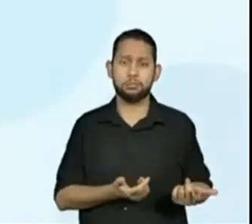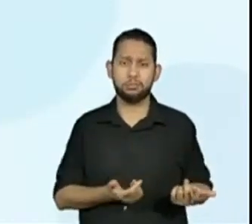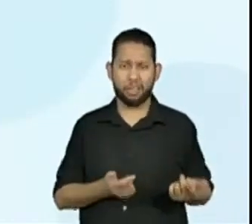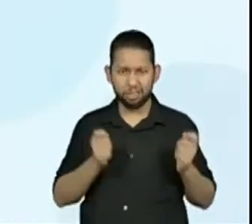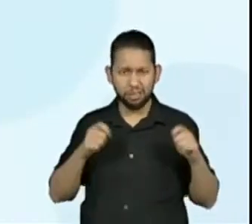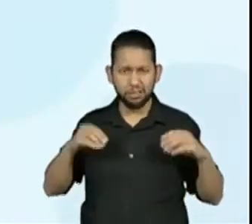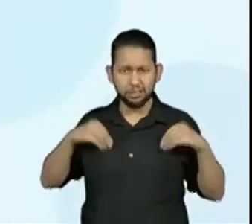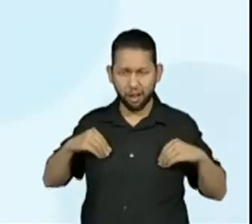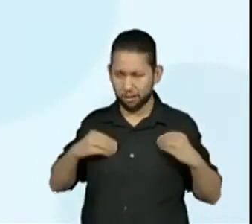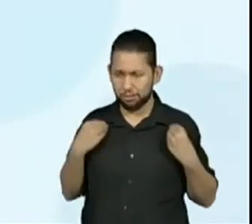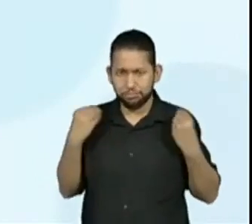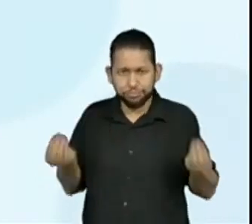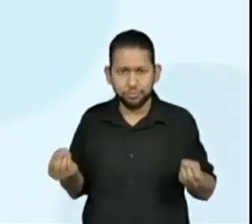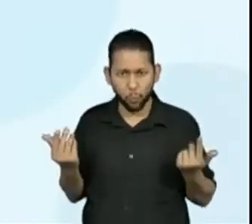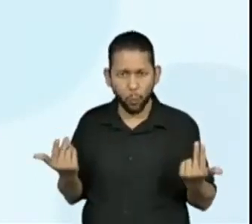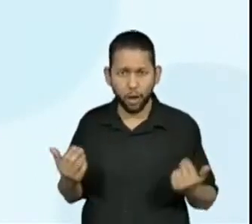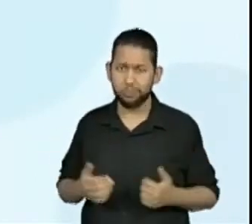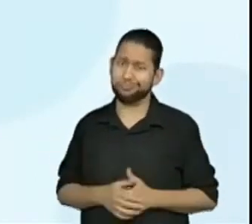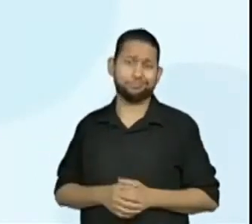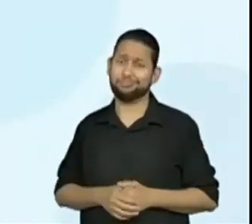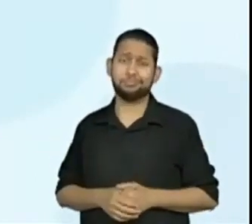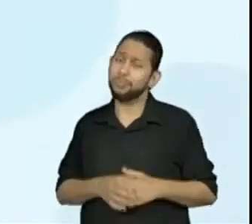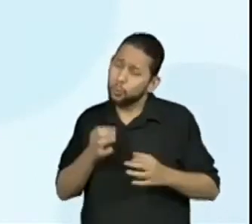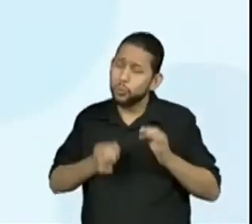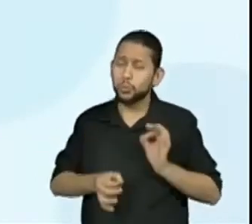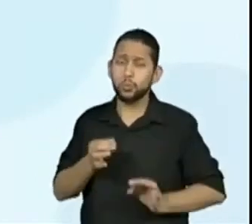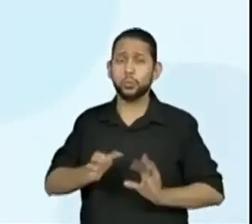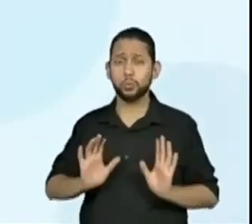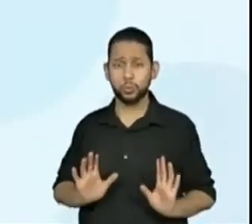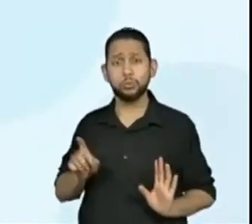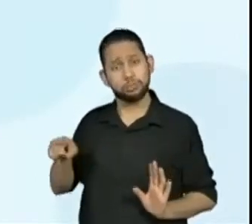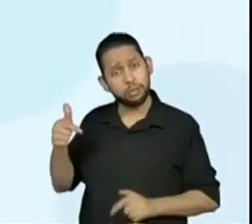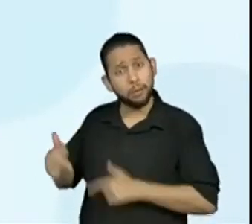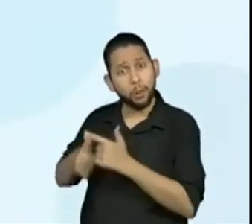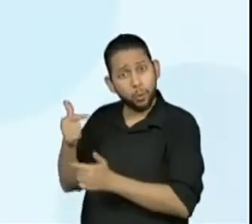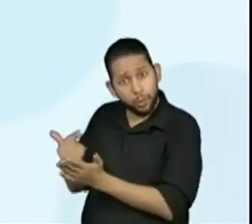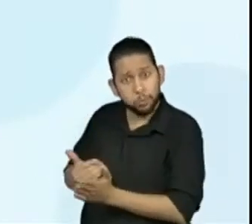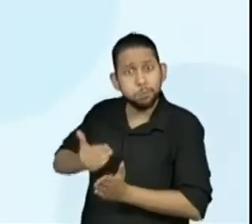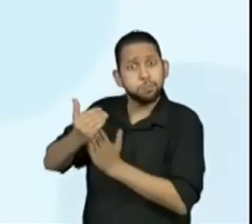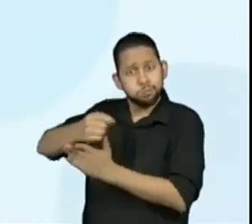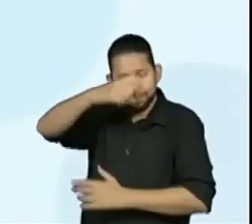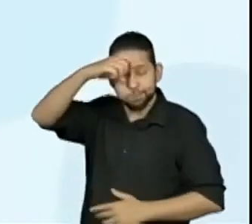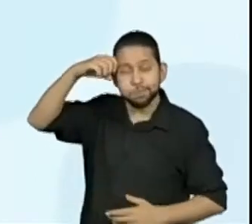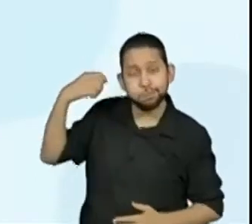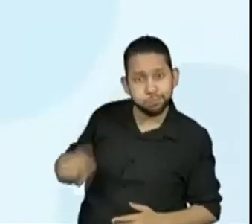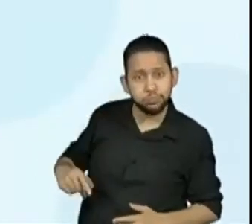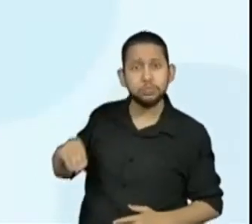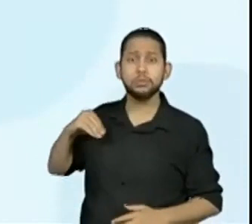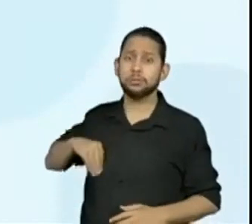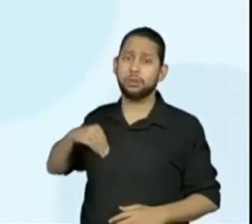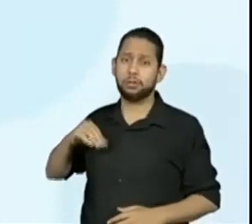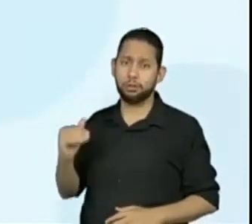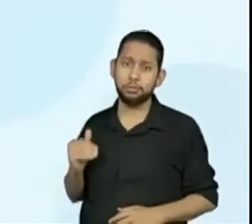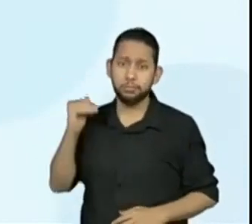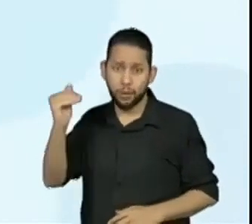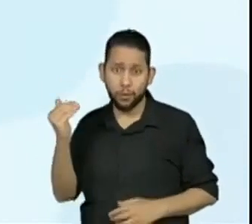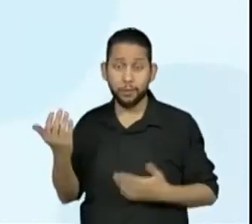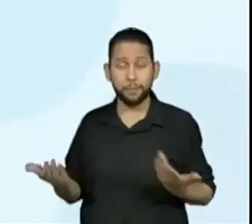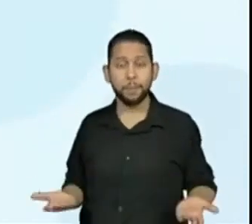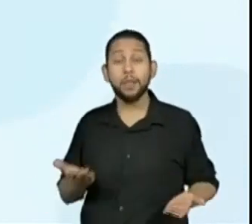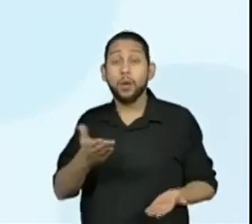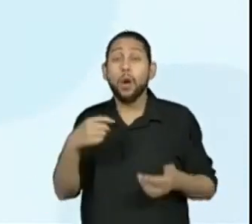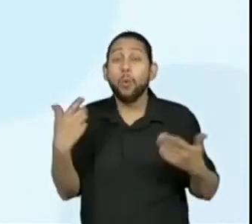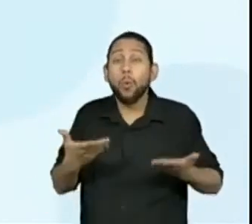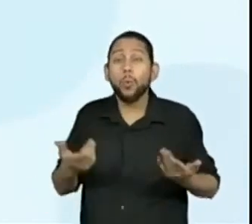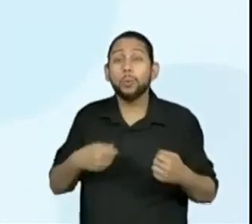devemos estar atentos às situações, problemas e compreender que a soma destas partes deve ser igual ao